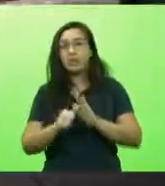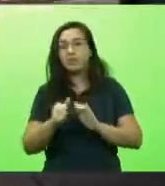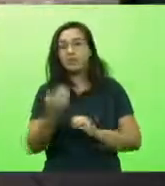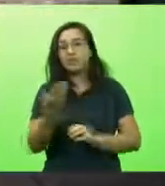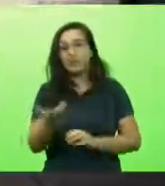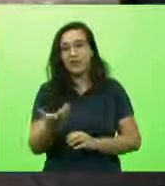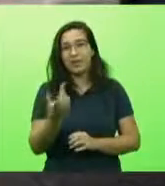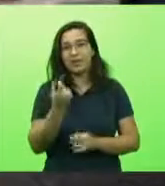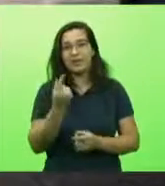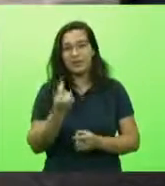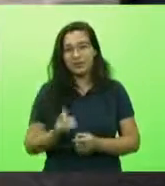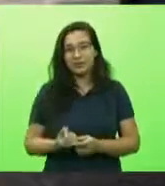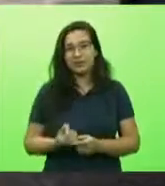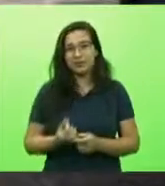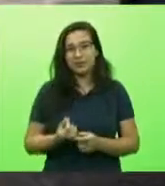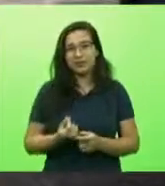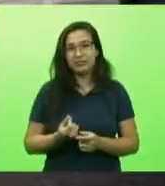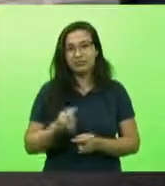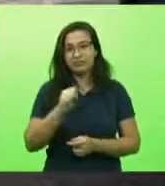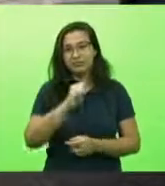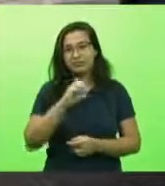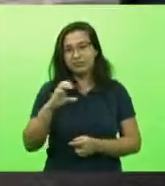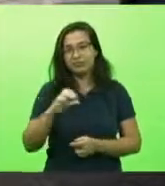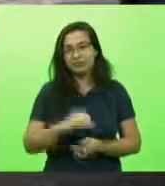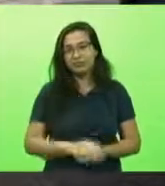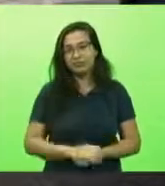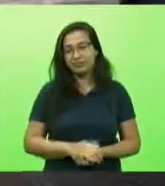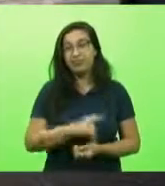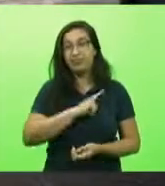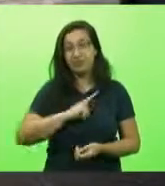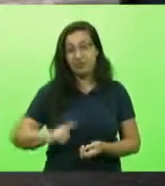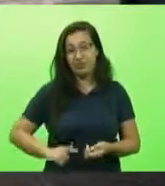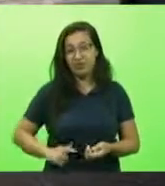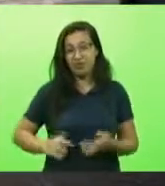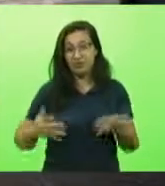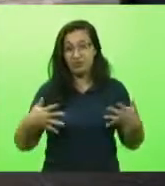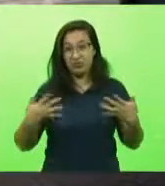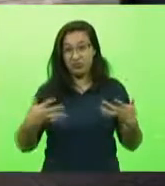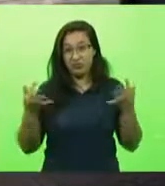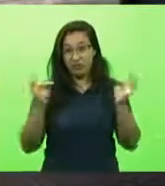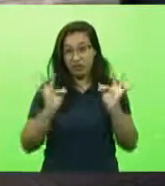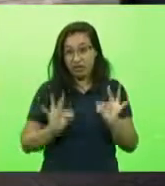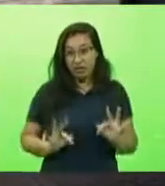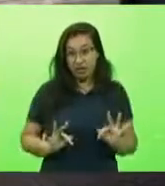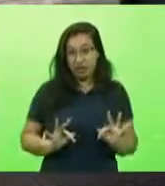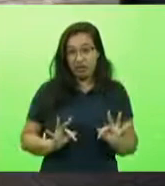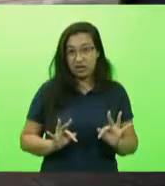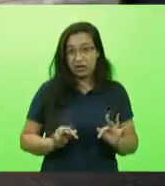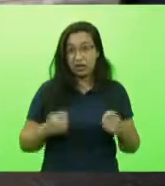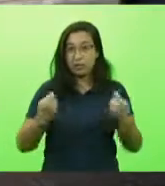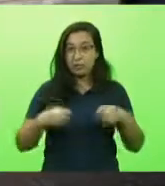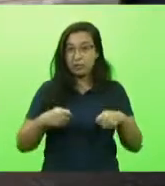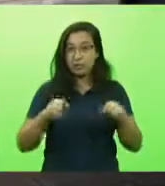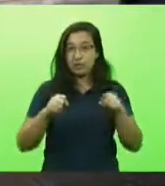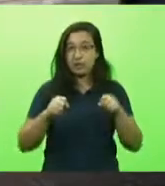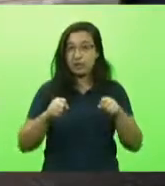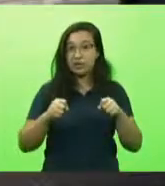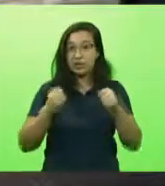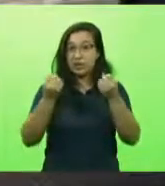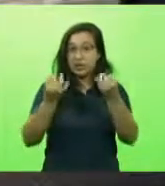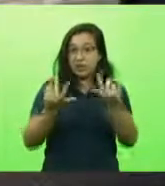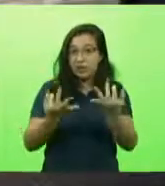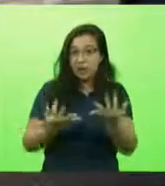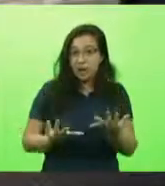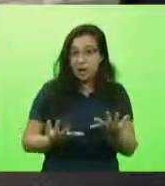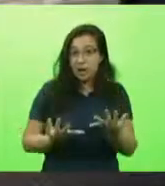para comemorar aqui, nada. E quando o governo comemora que teve um superávit também, nós temos que deixar claro, só teve, não por